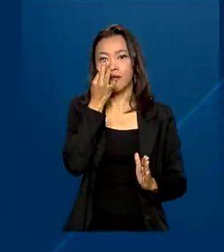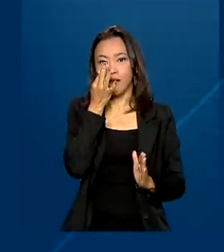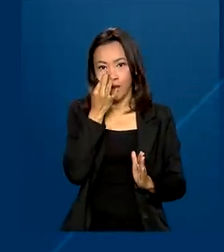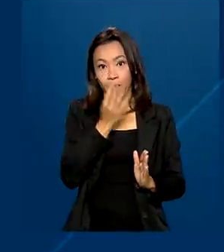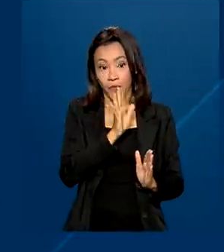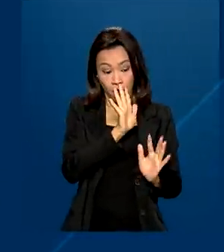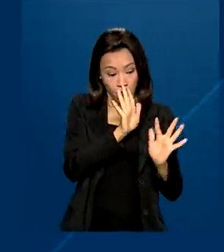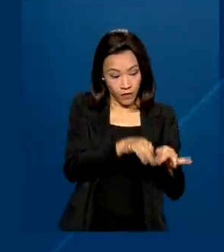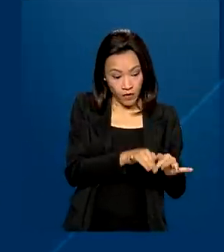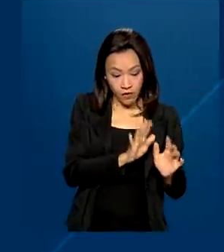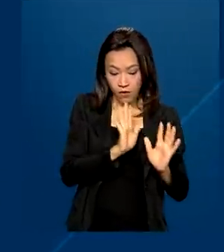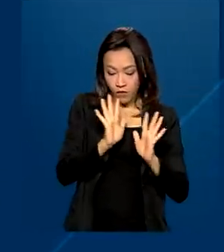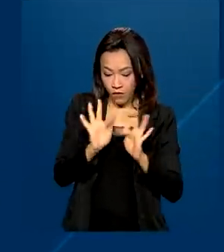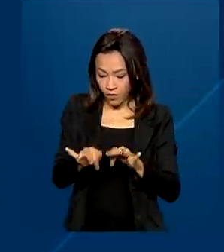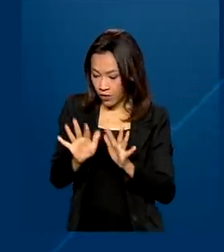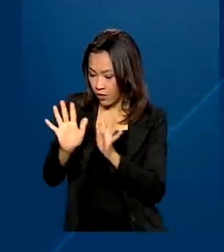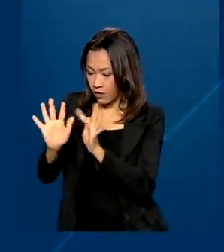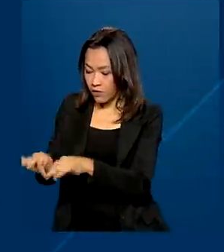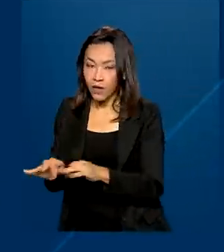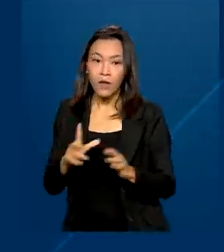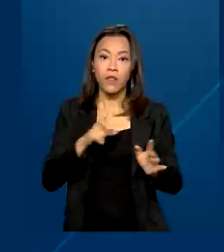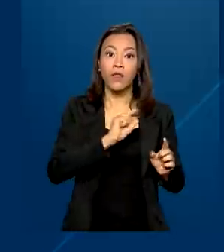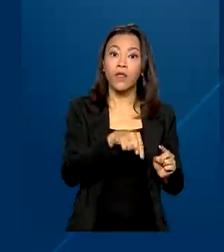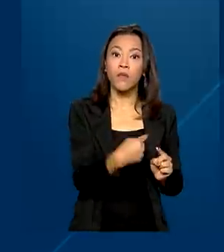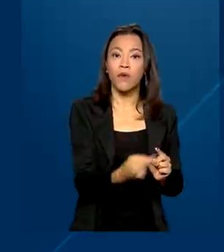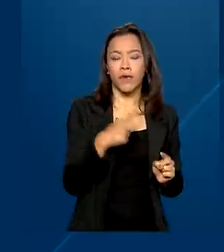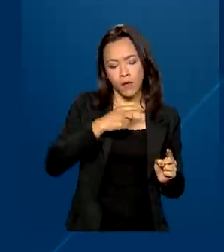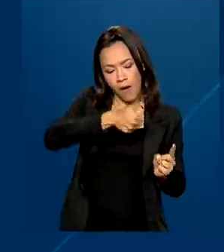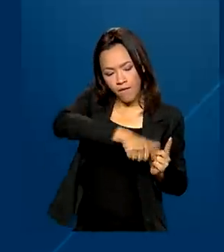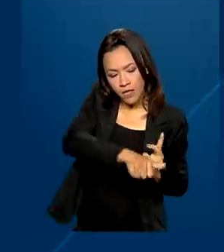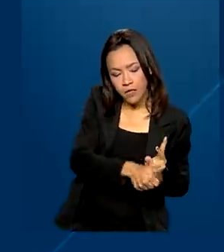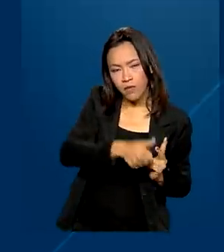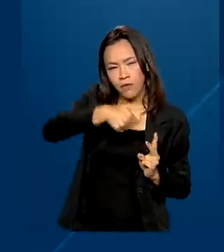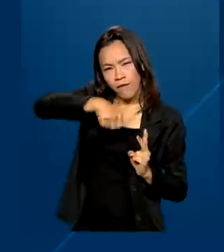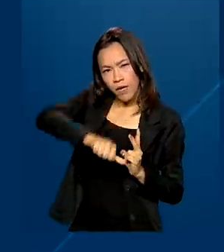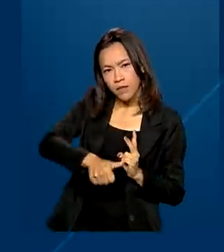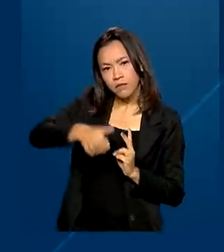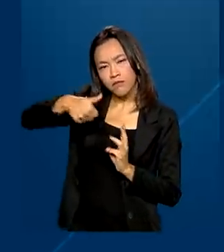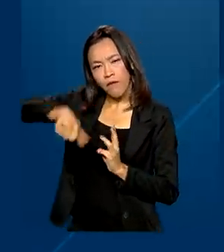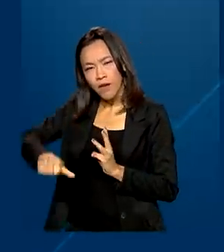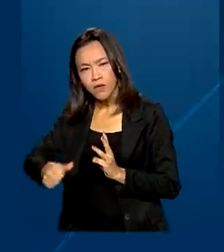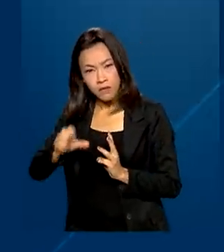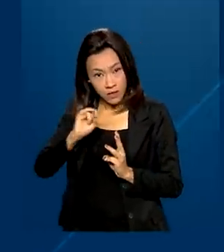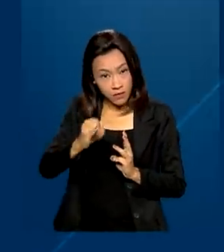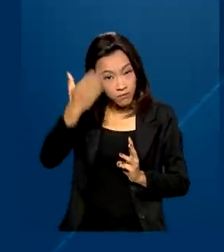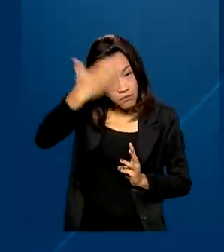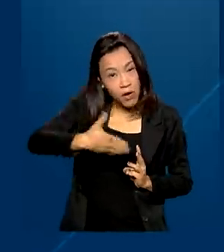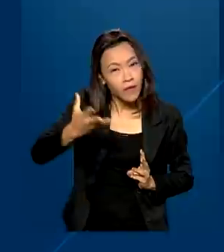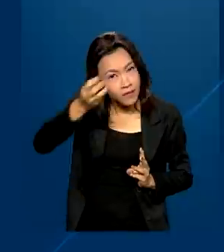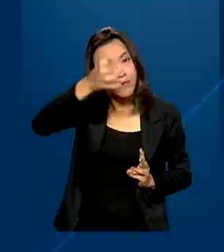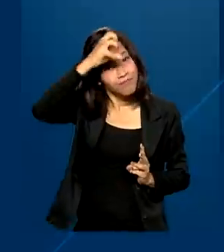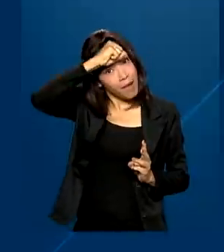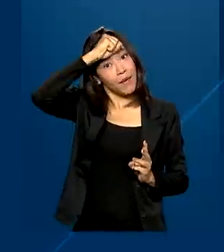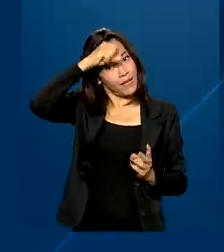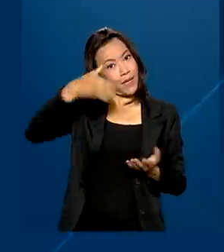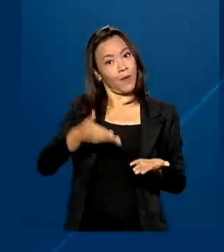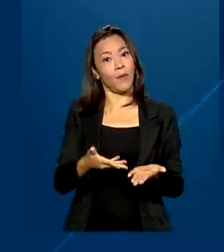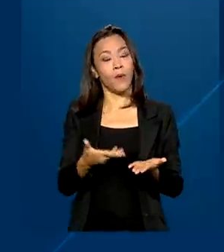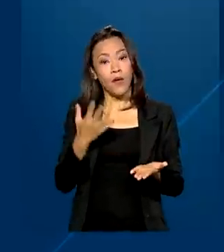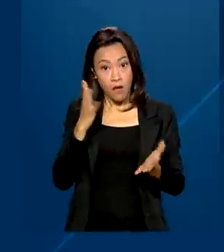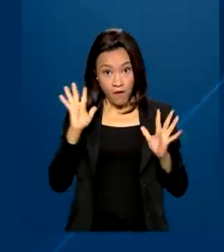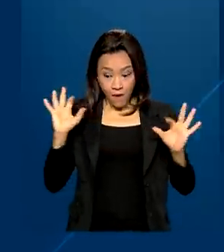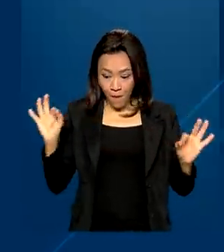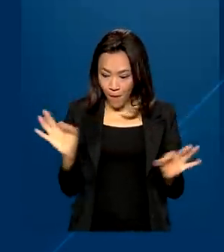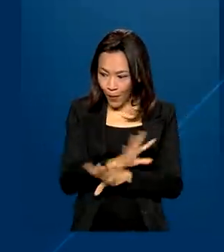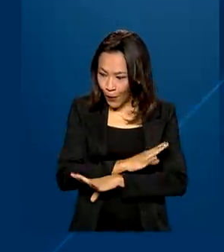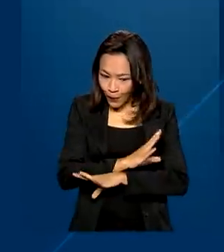Ao final de cada um deles, o aluno será submetido a uma avaliação para comprovar que aprendeu o conteúdo. Quem concluir vai